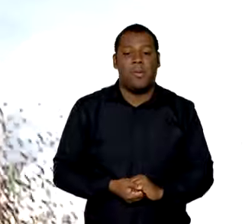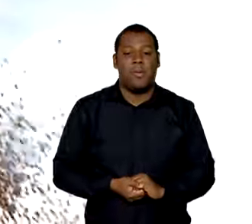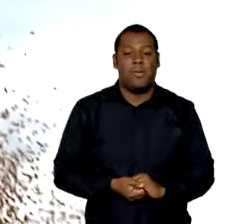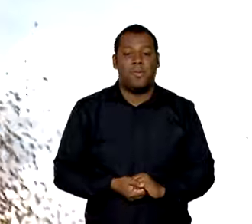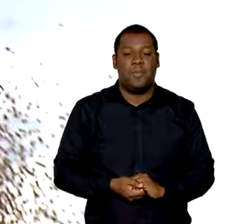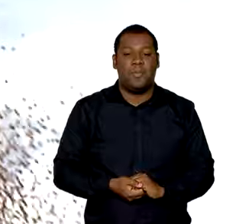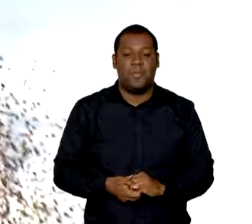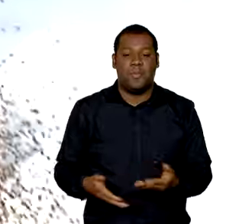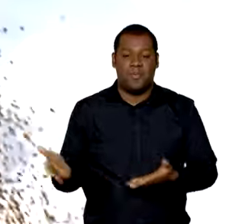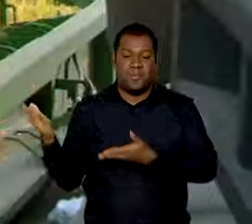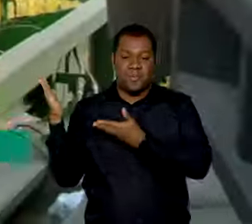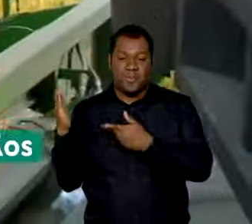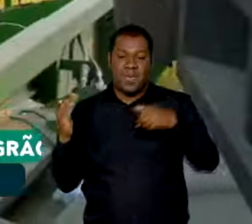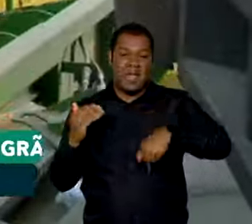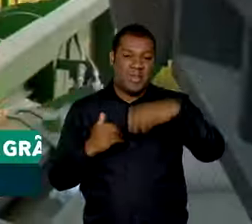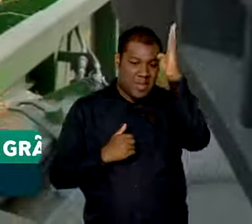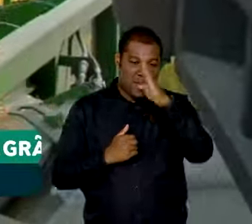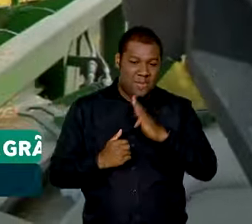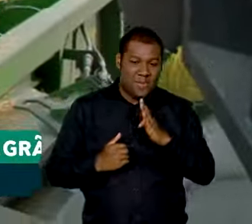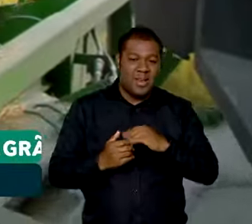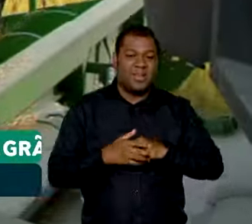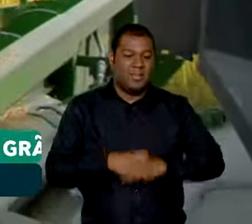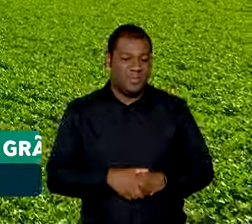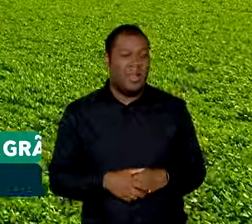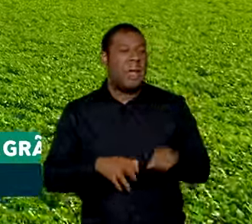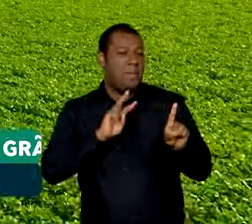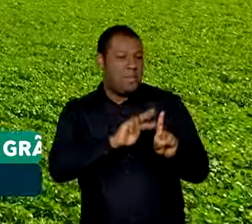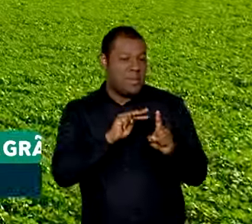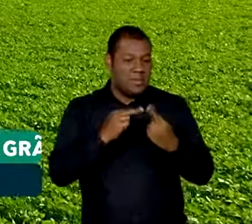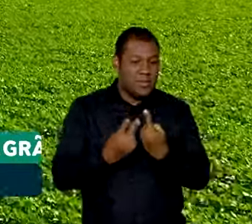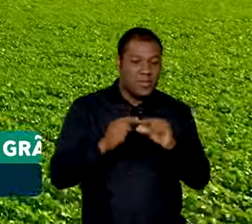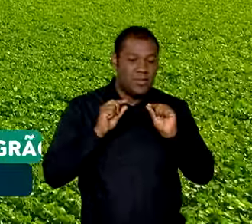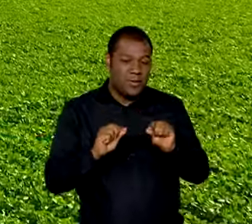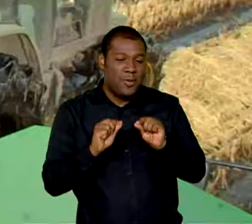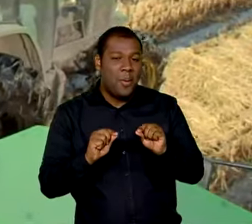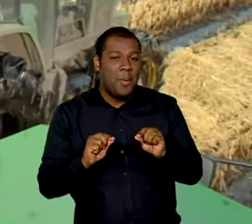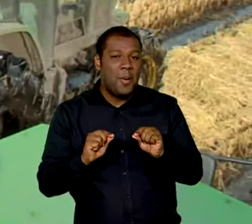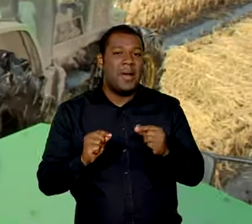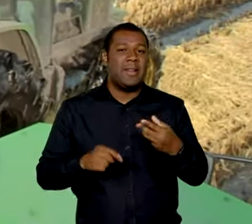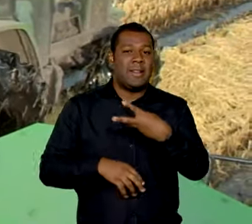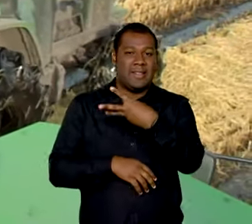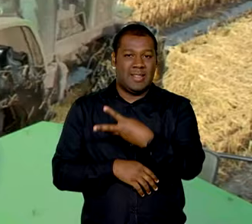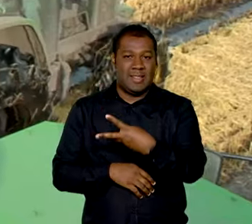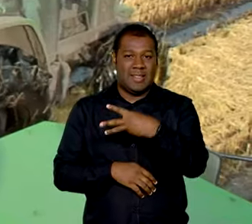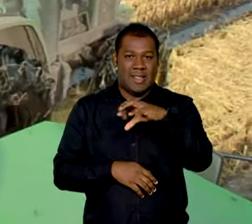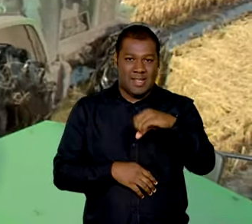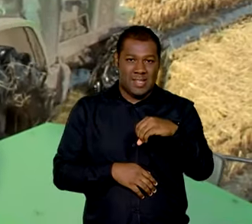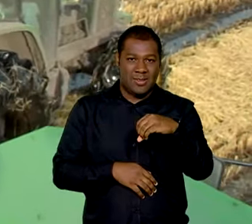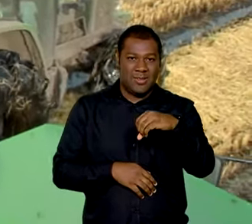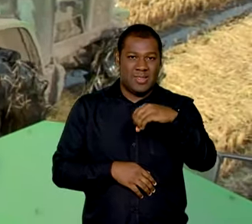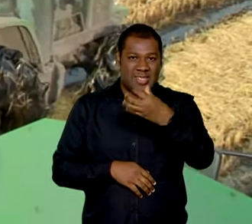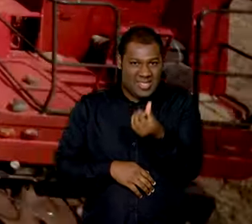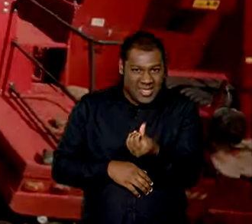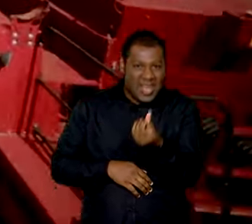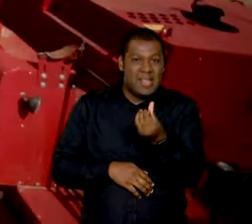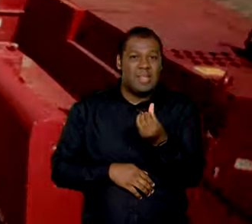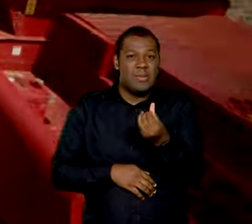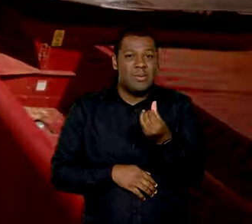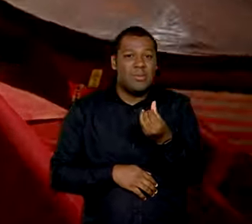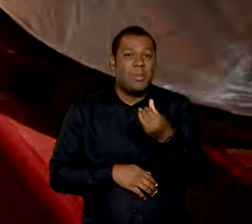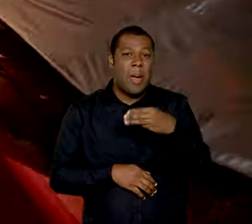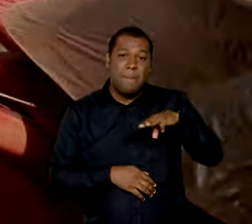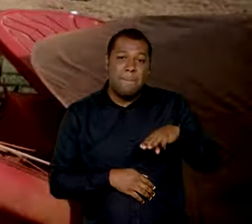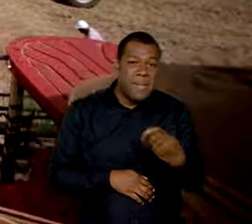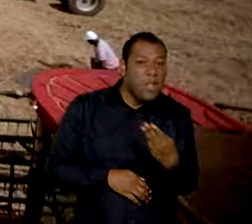produção de grãos no Brasil está prevista para superar os 306 milhões de toneladas de acordo com o